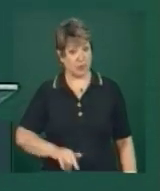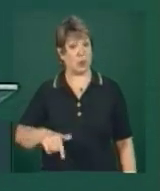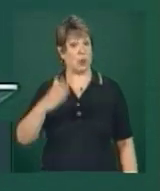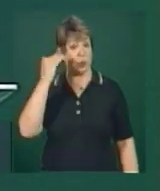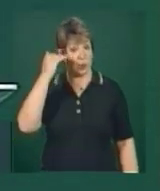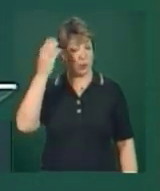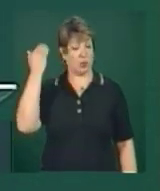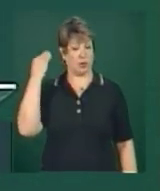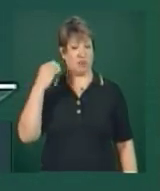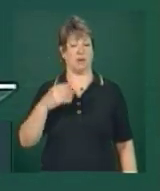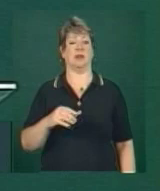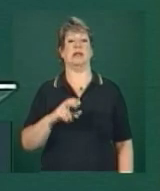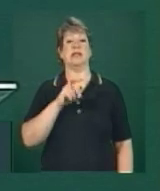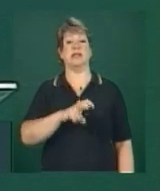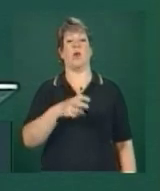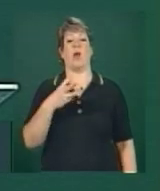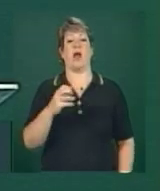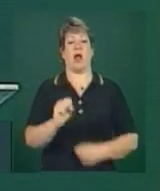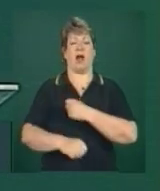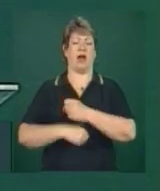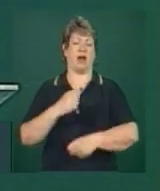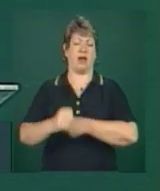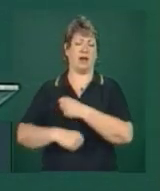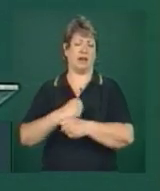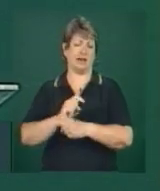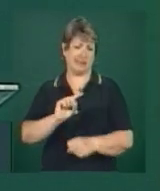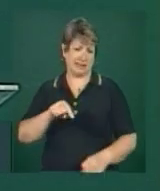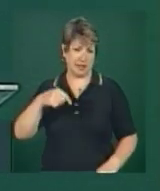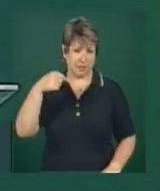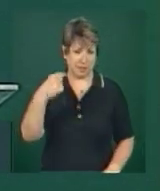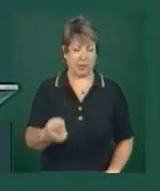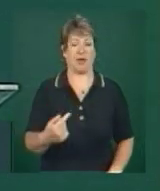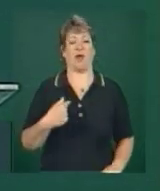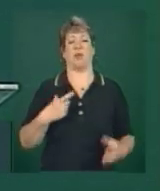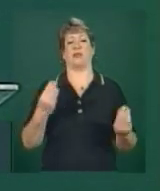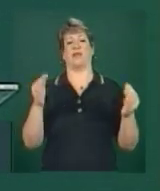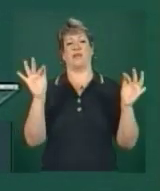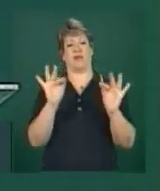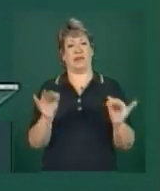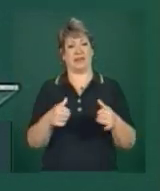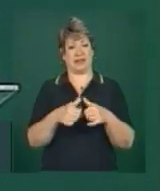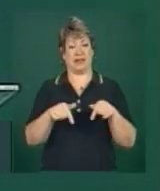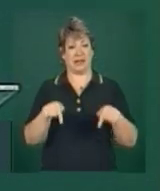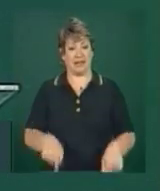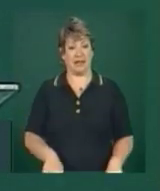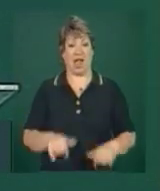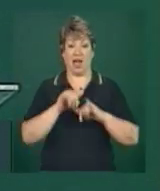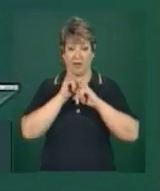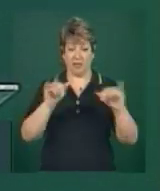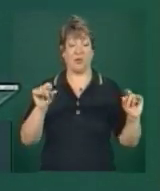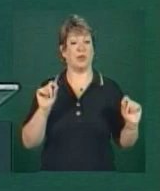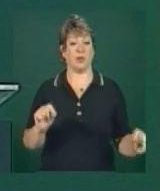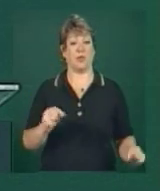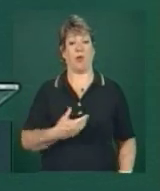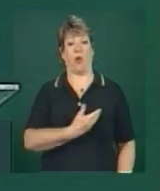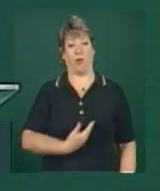E 53 anos depois, eu fico muito feliz de estar aqui dizendo que o governo federal